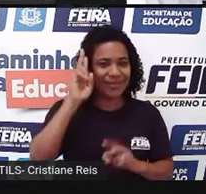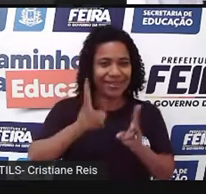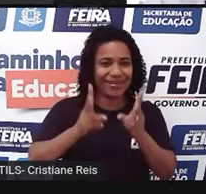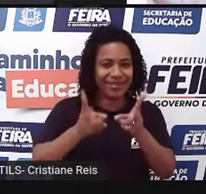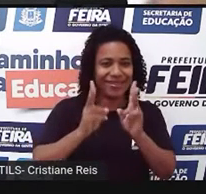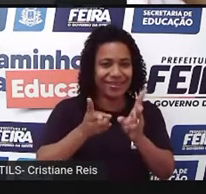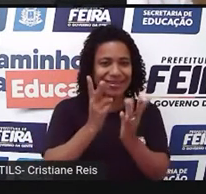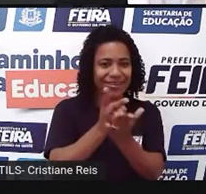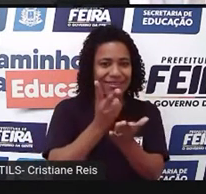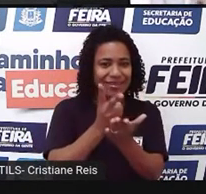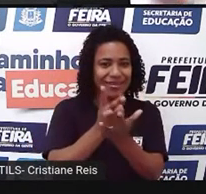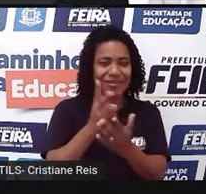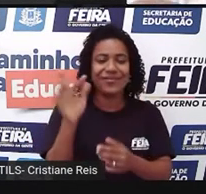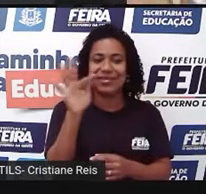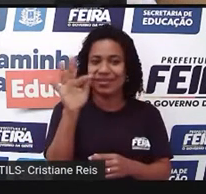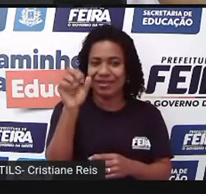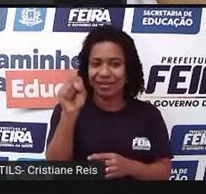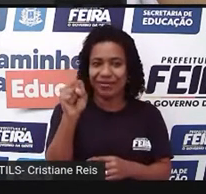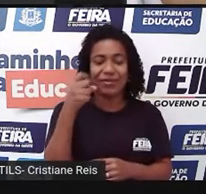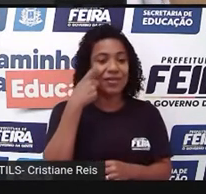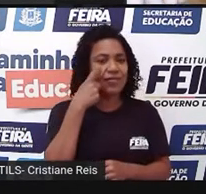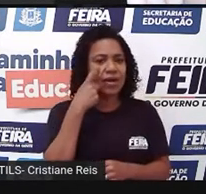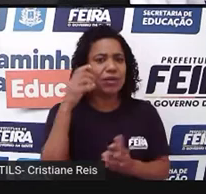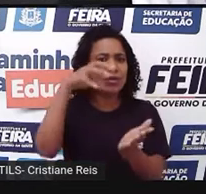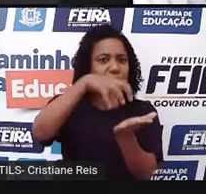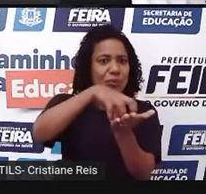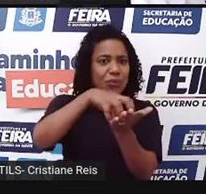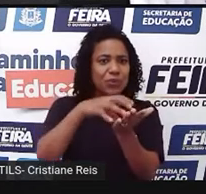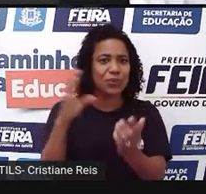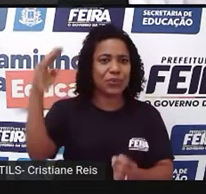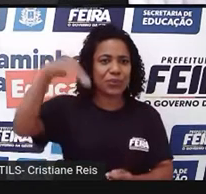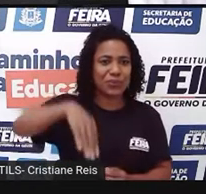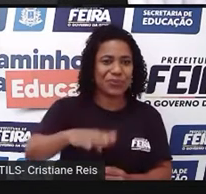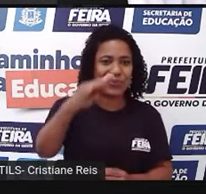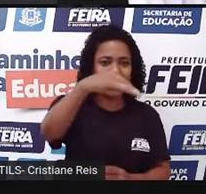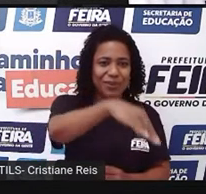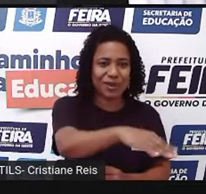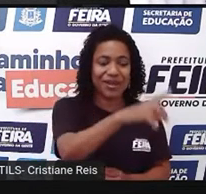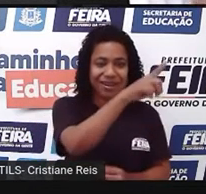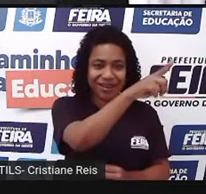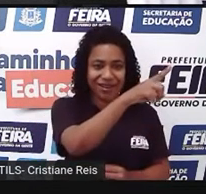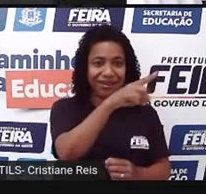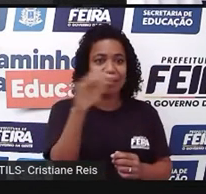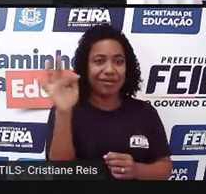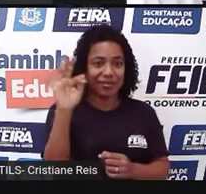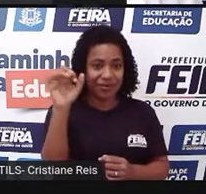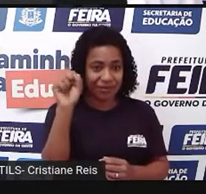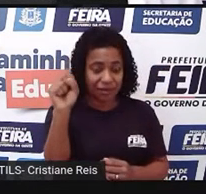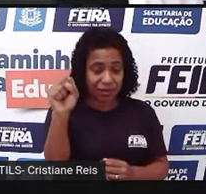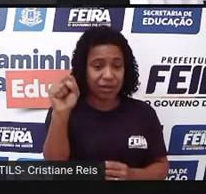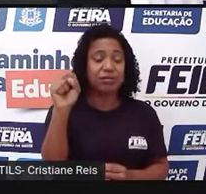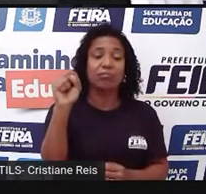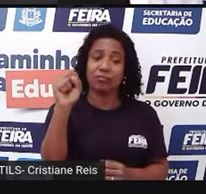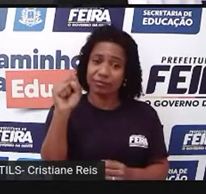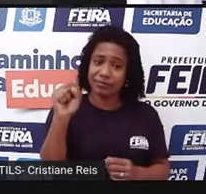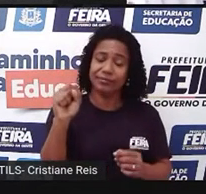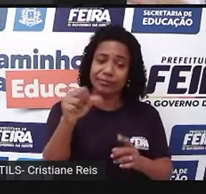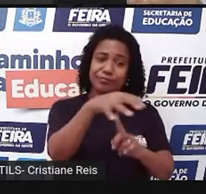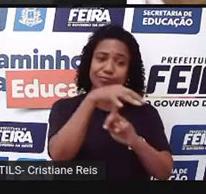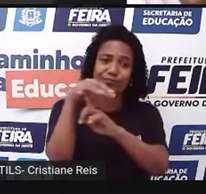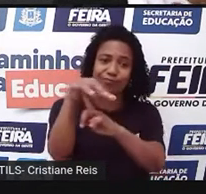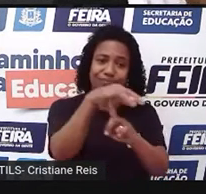centro, né, de abastecimento aqui em Feira, você todo dia tem a feira livre, mas em alguns bairros, né,